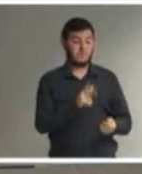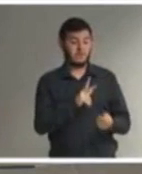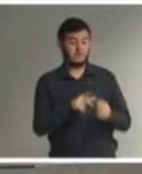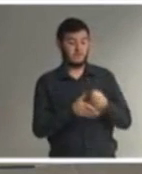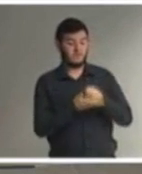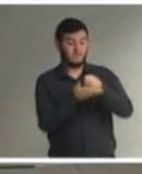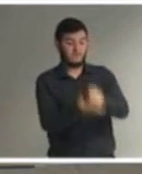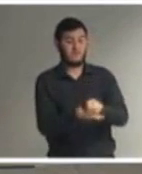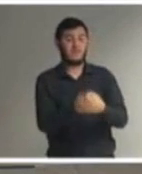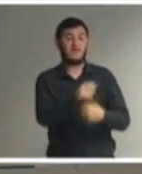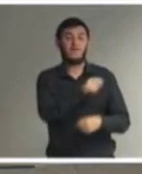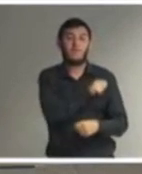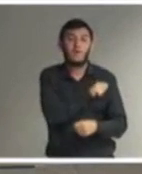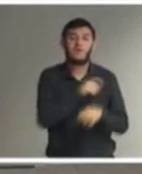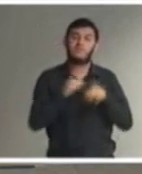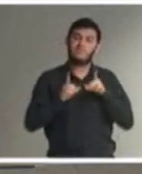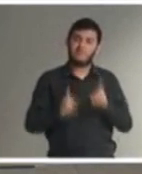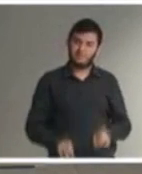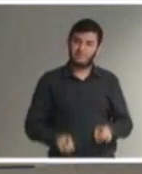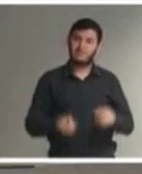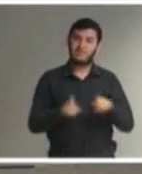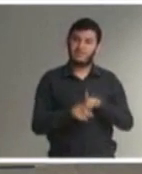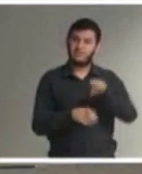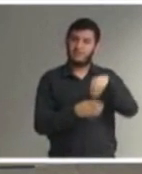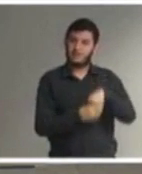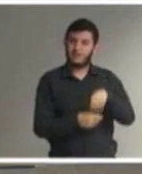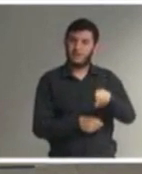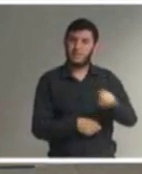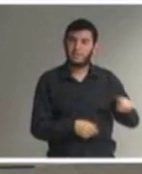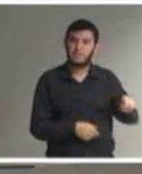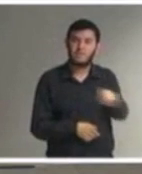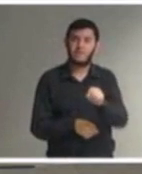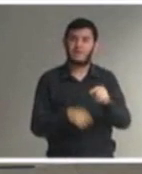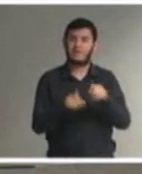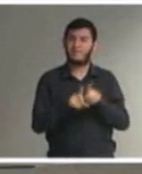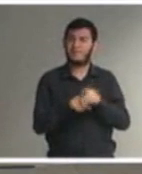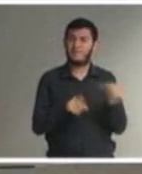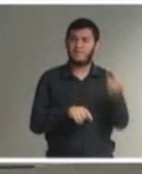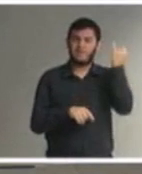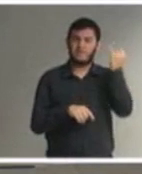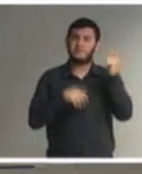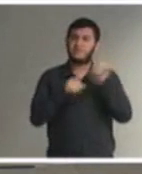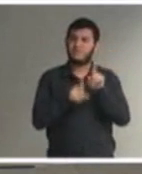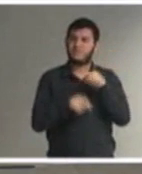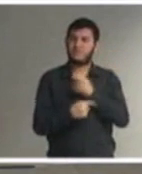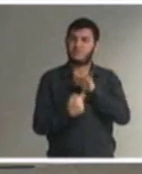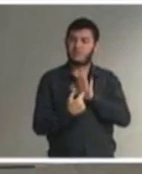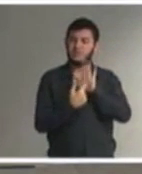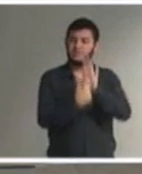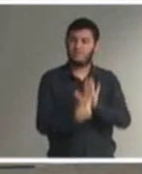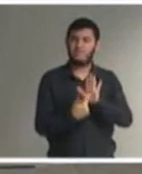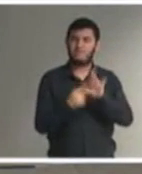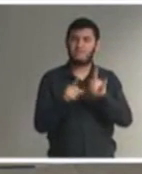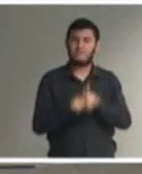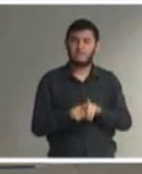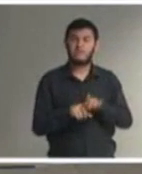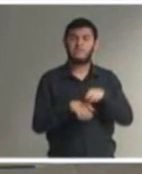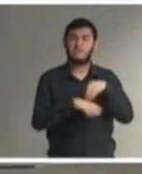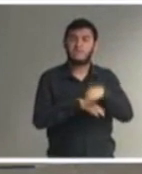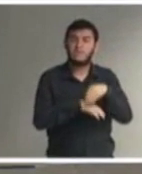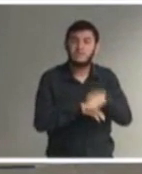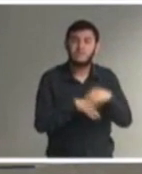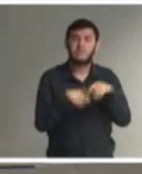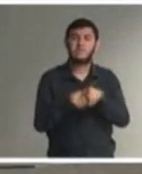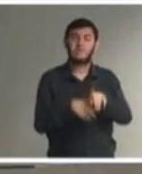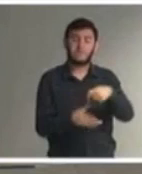ao alunado também em suas escolas privadas aqui é importante que a gente ressalte que as mesmas obrigações que